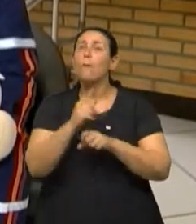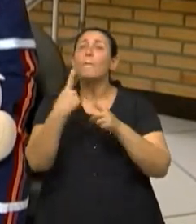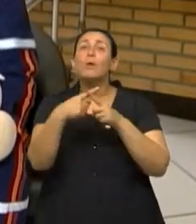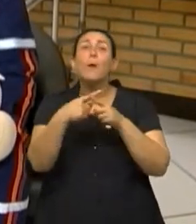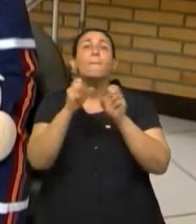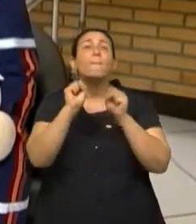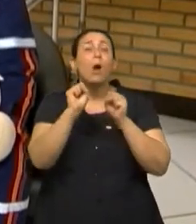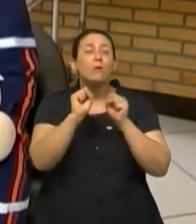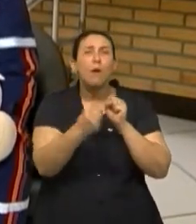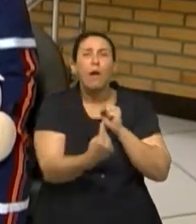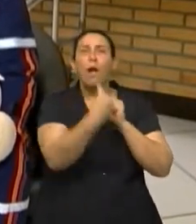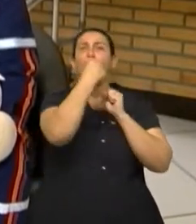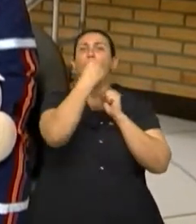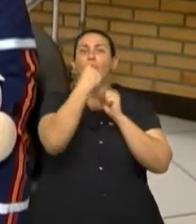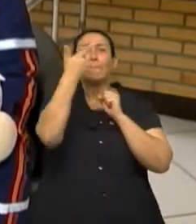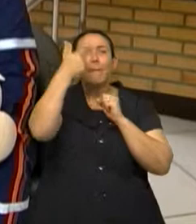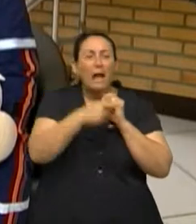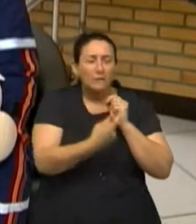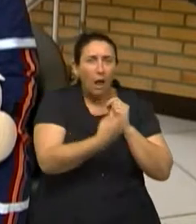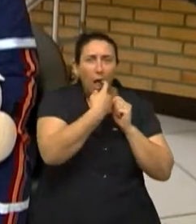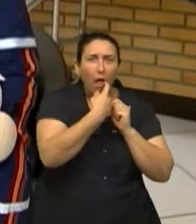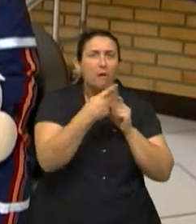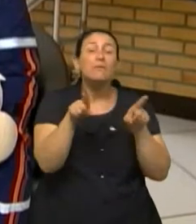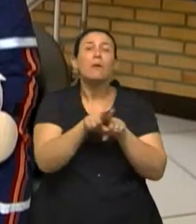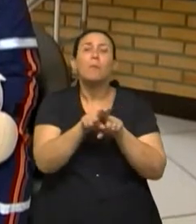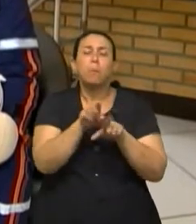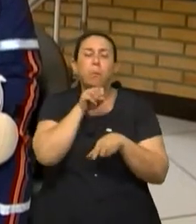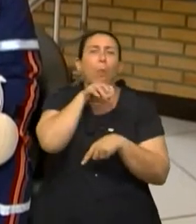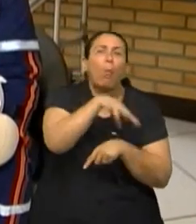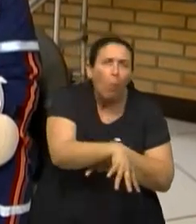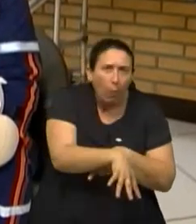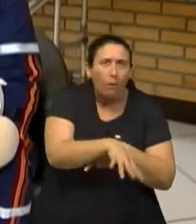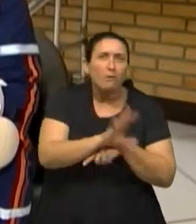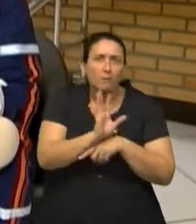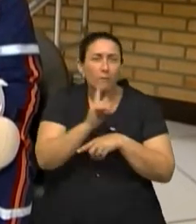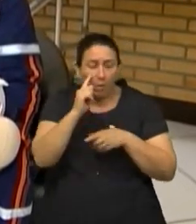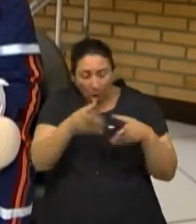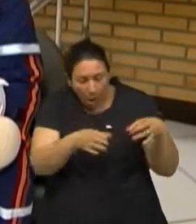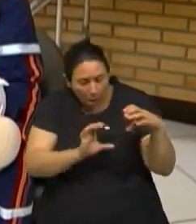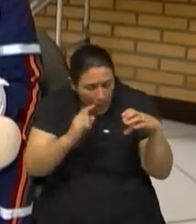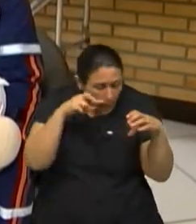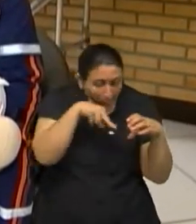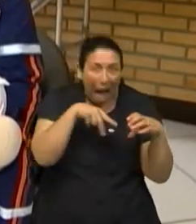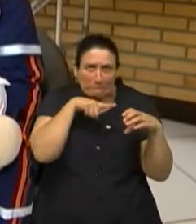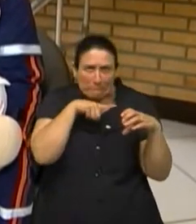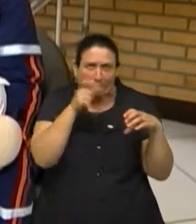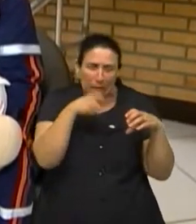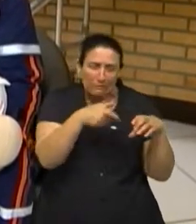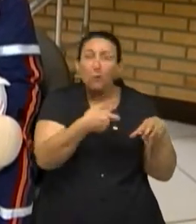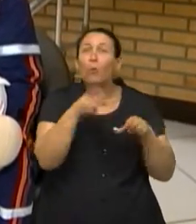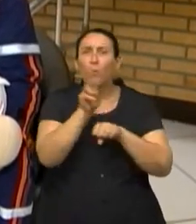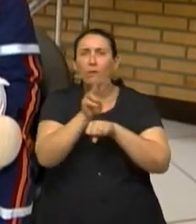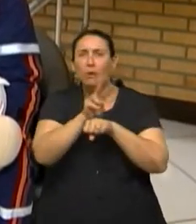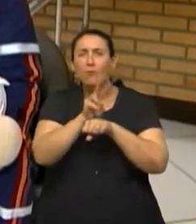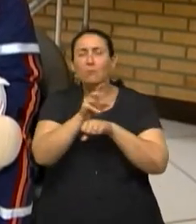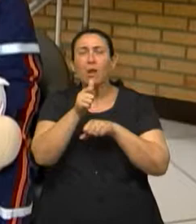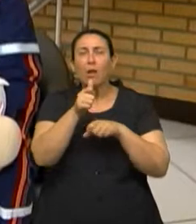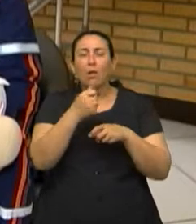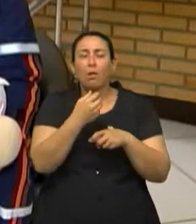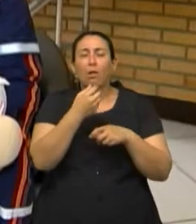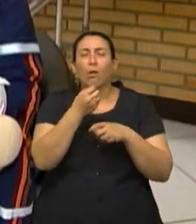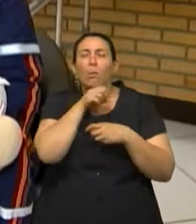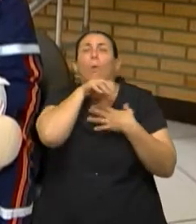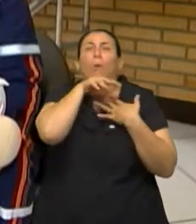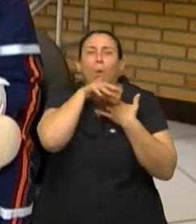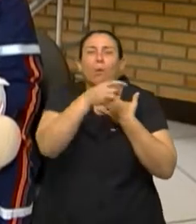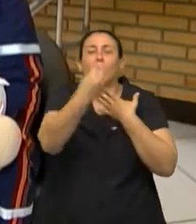empurrar o objeto mais para dentro ou provocar o vômito. E a criança pode aspirar esse vômito. Esse vômito pode ir para o pulmão, que não é